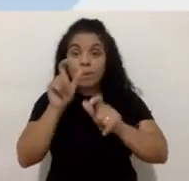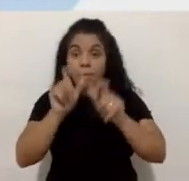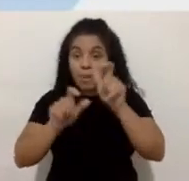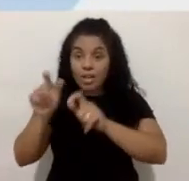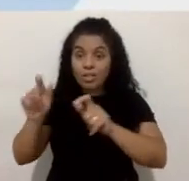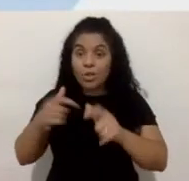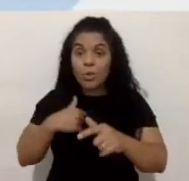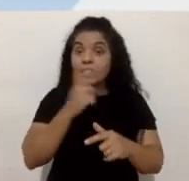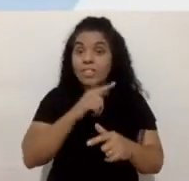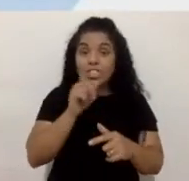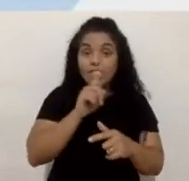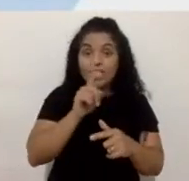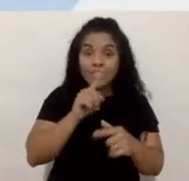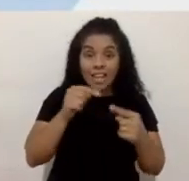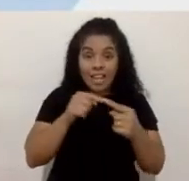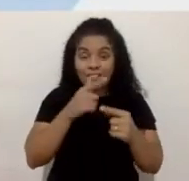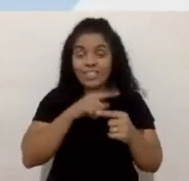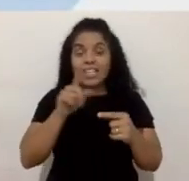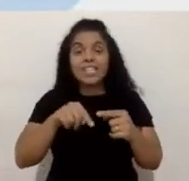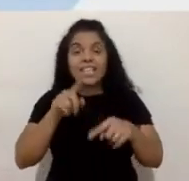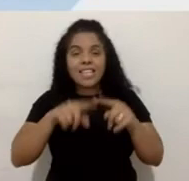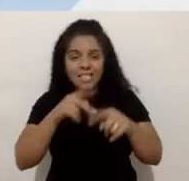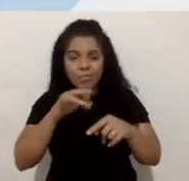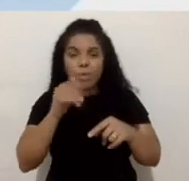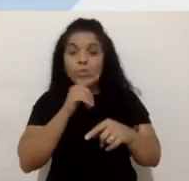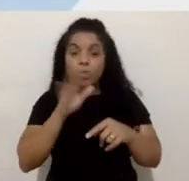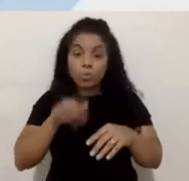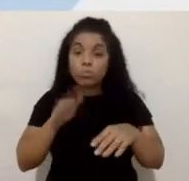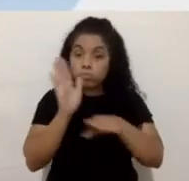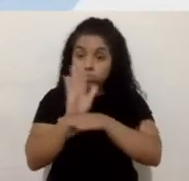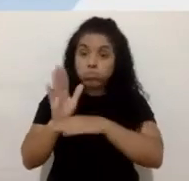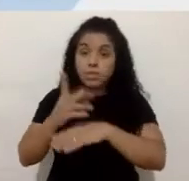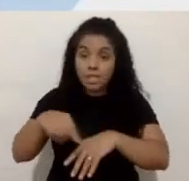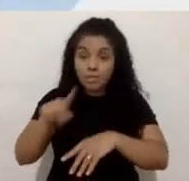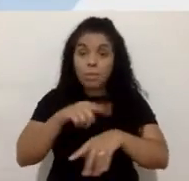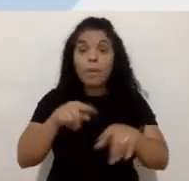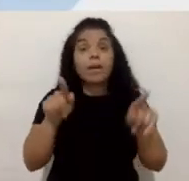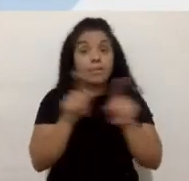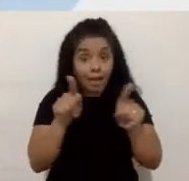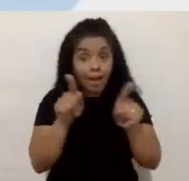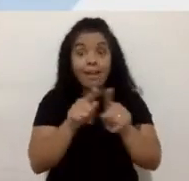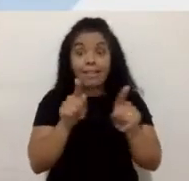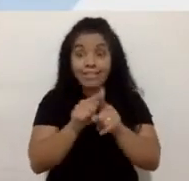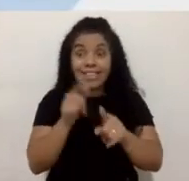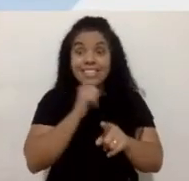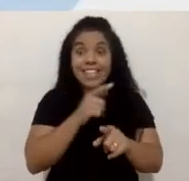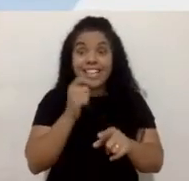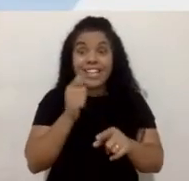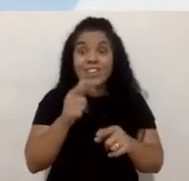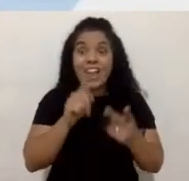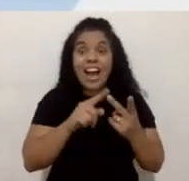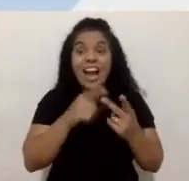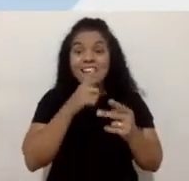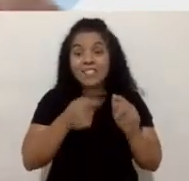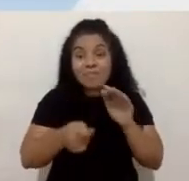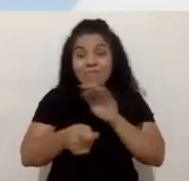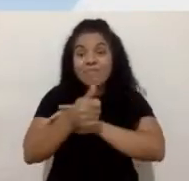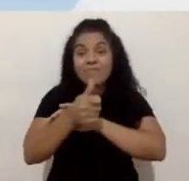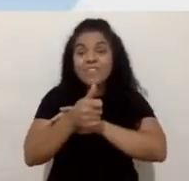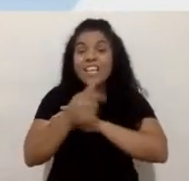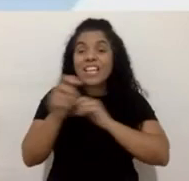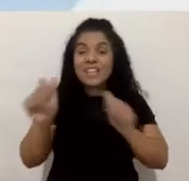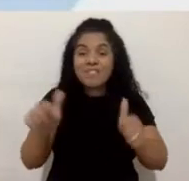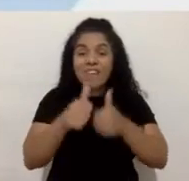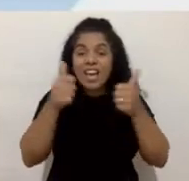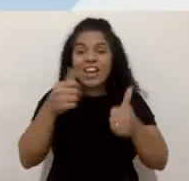alcançando e que esses produtos sirvam para elas, e ainda assim, quase que como um bônus, né, a gente melhora a experiência de uma